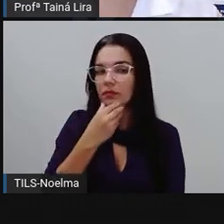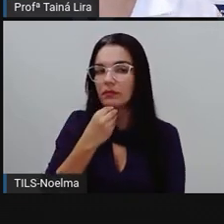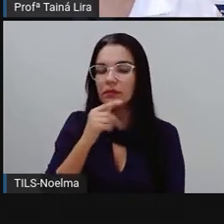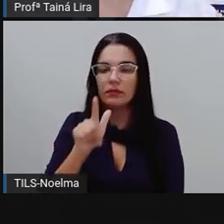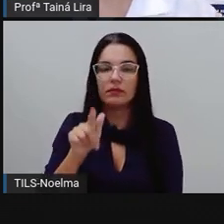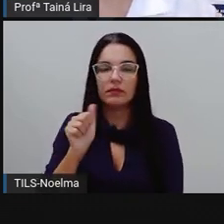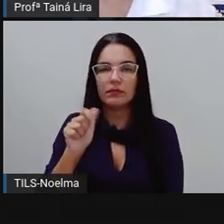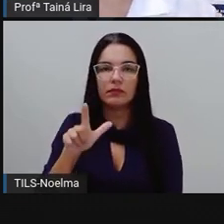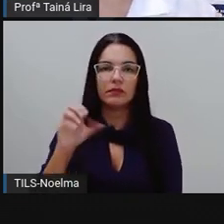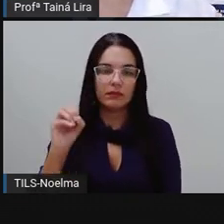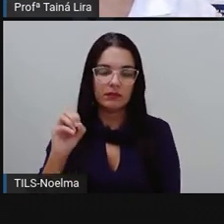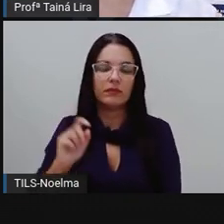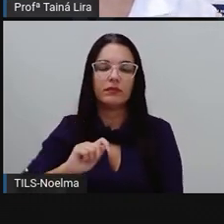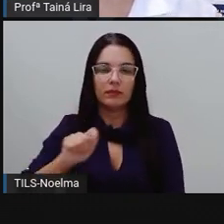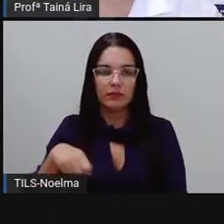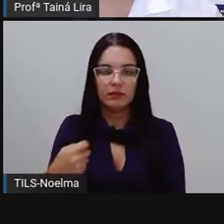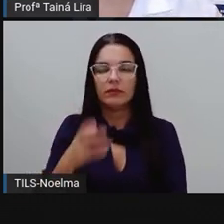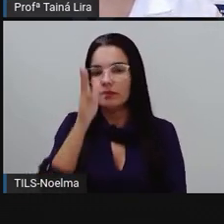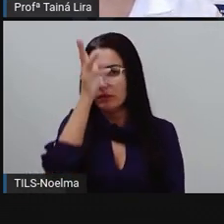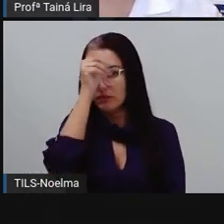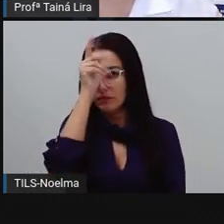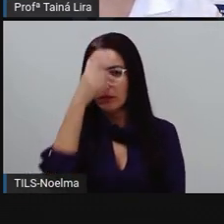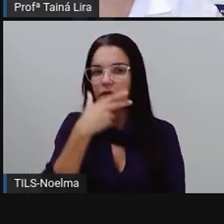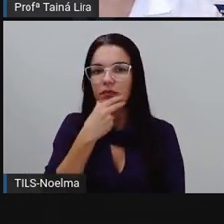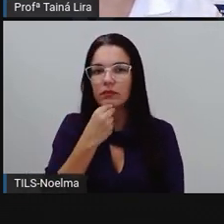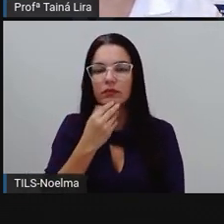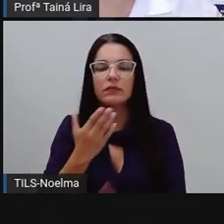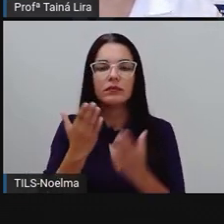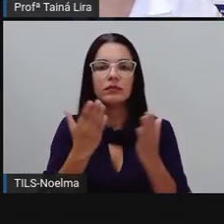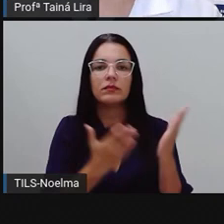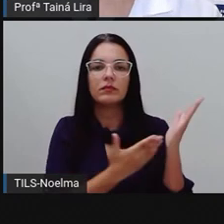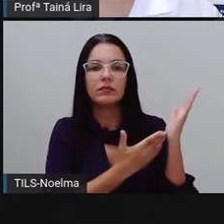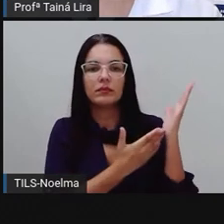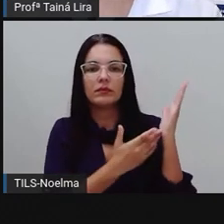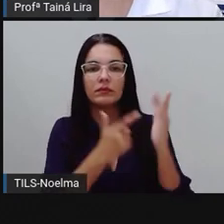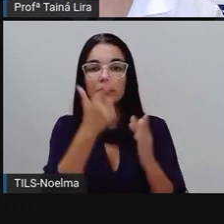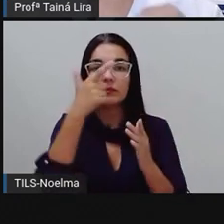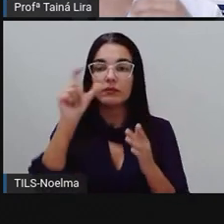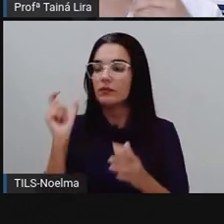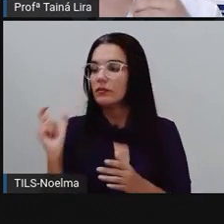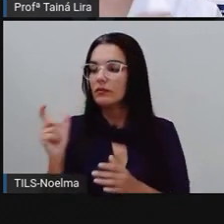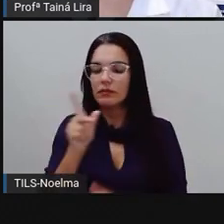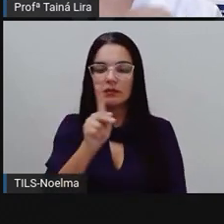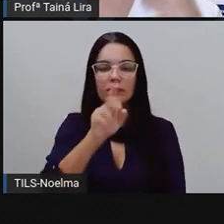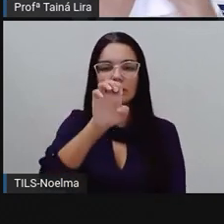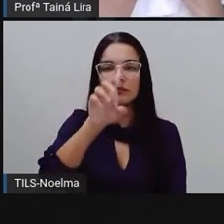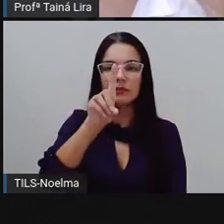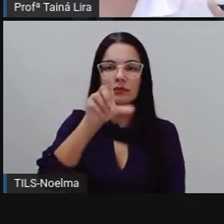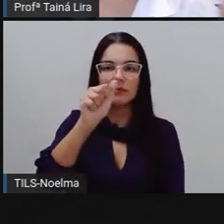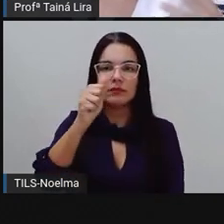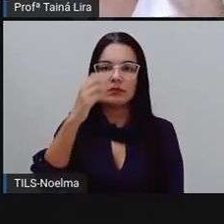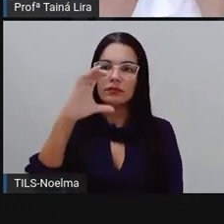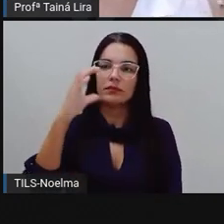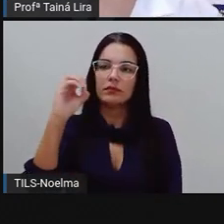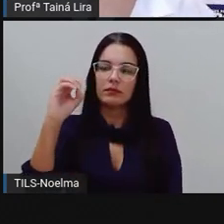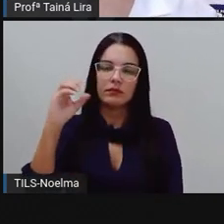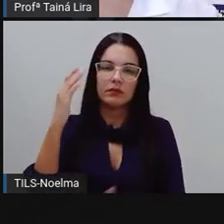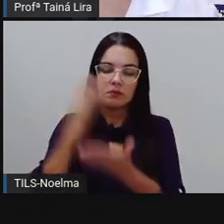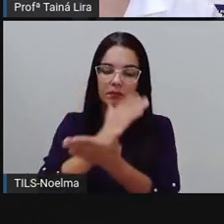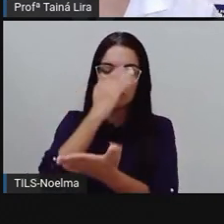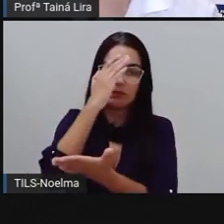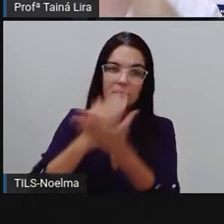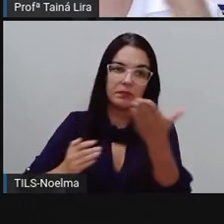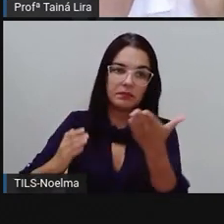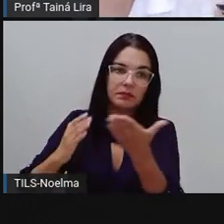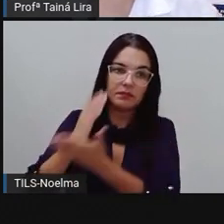galo. Certo? Pedaço. Ó, que ele fala, né? Comer um pedaço de genipapo.